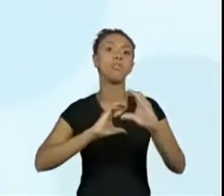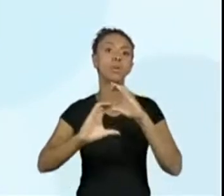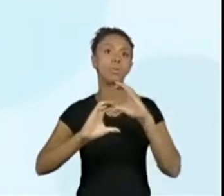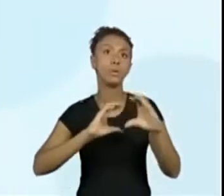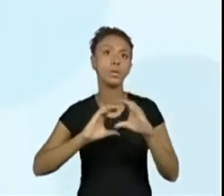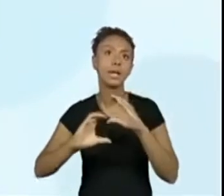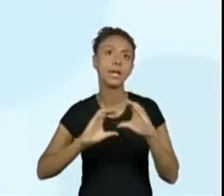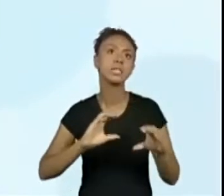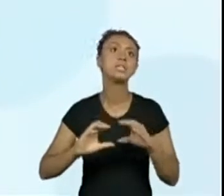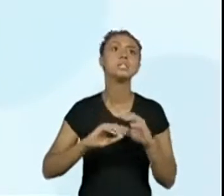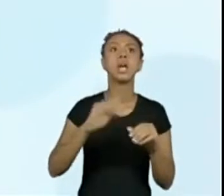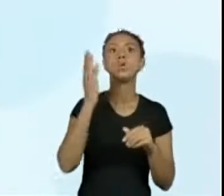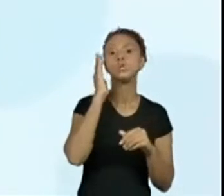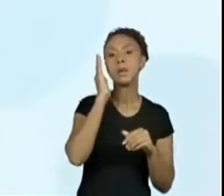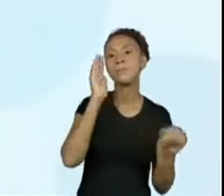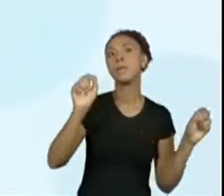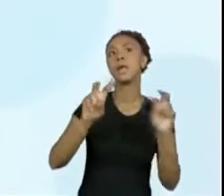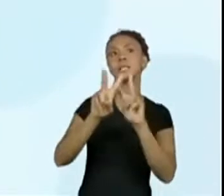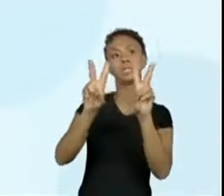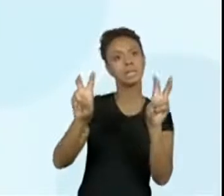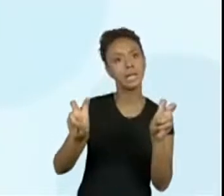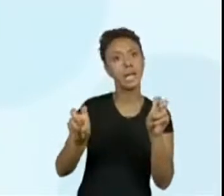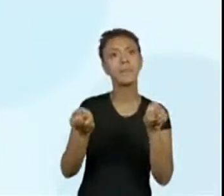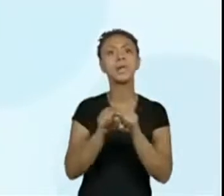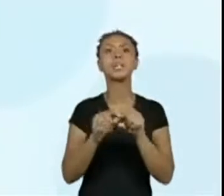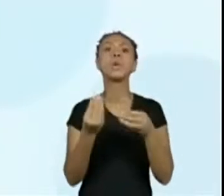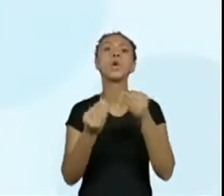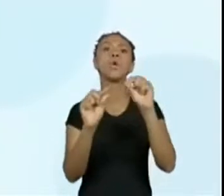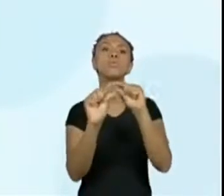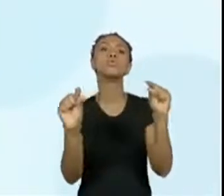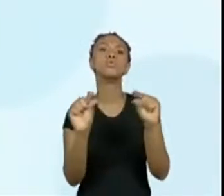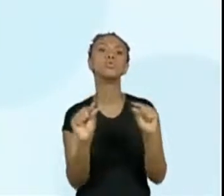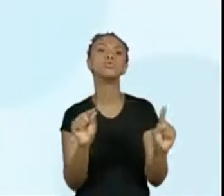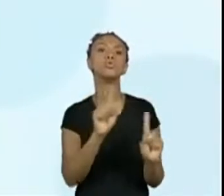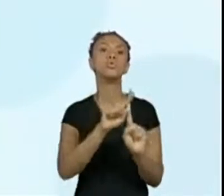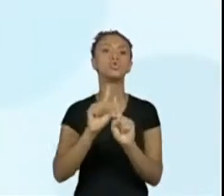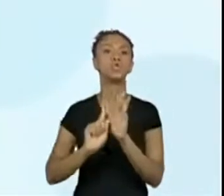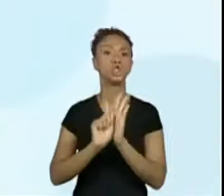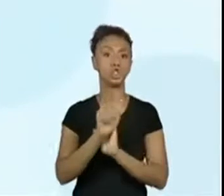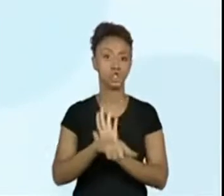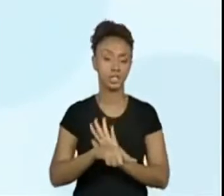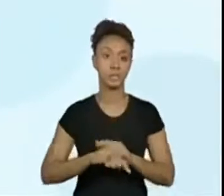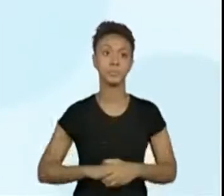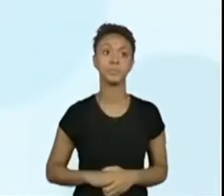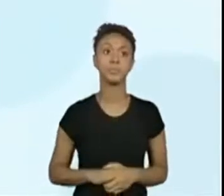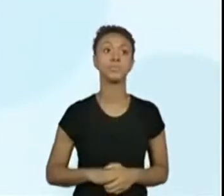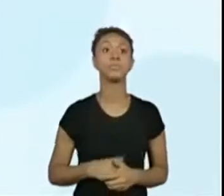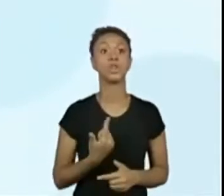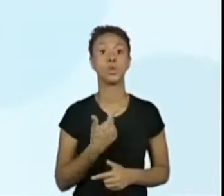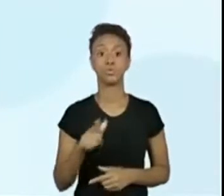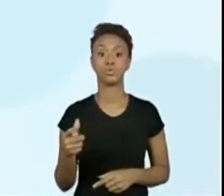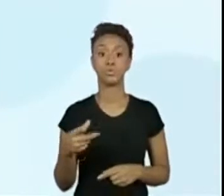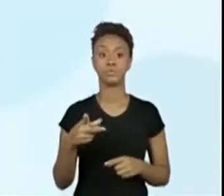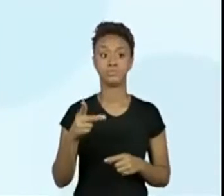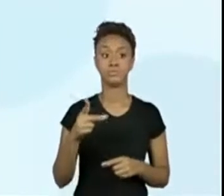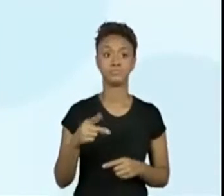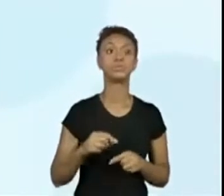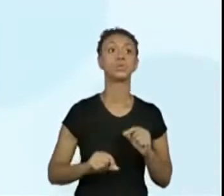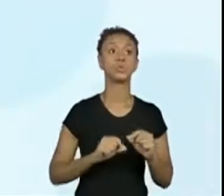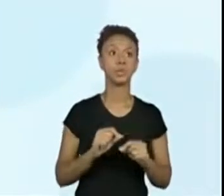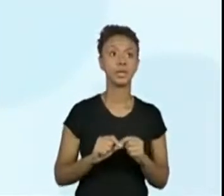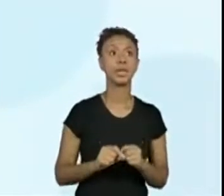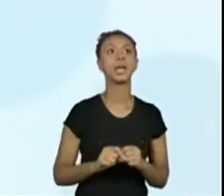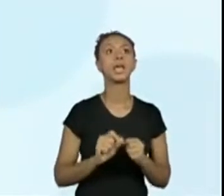assunto, a estrutura composicional e o estilo do gênero. Mais uma habilidade de segundo ano, que é grafar